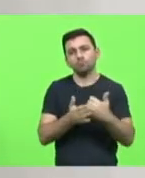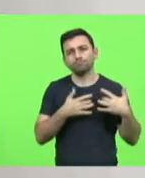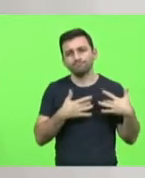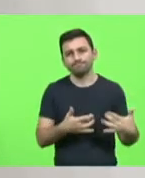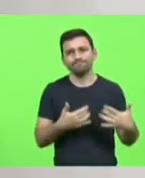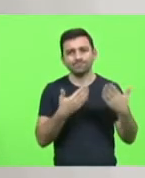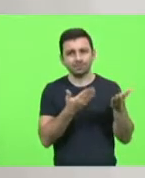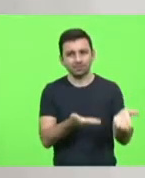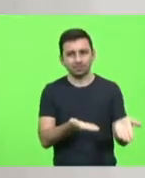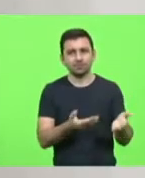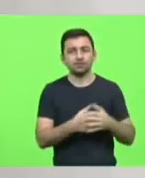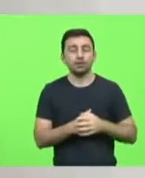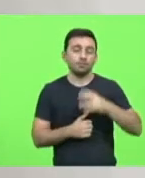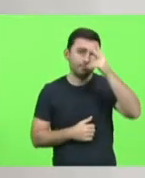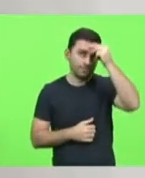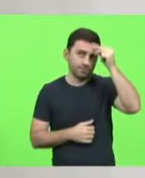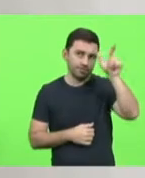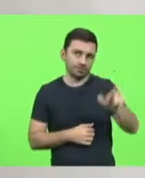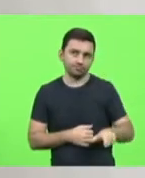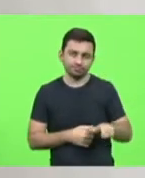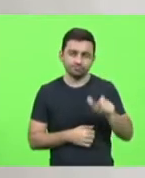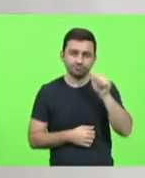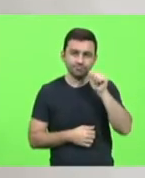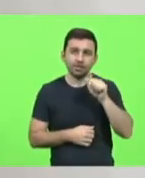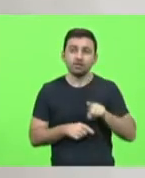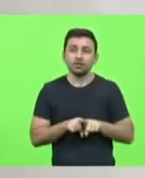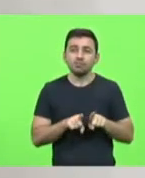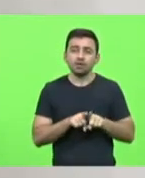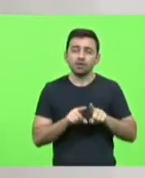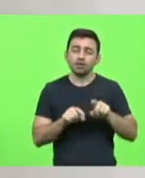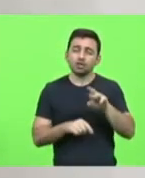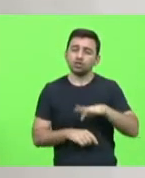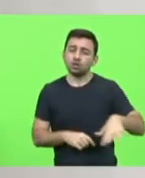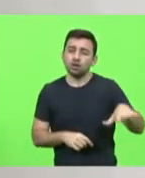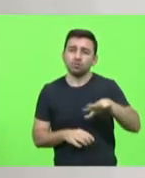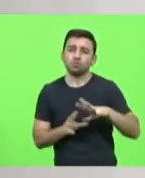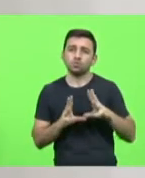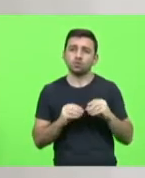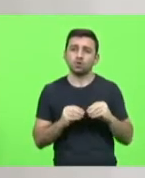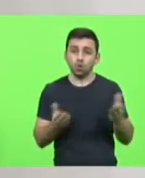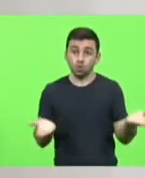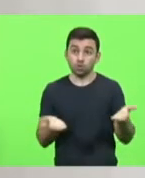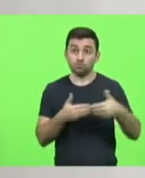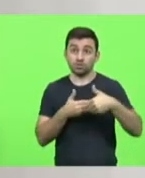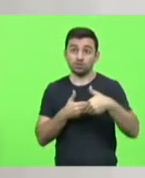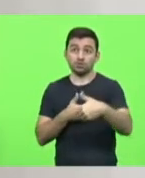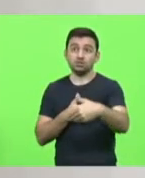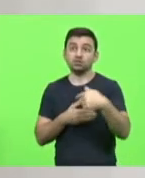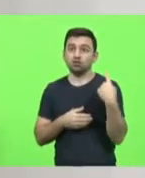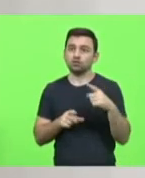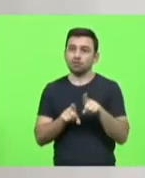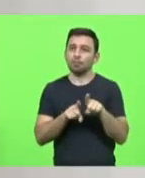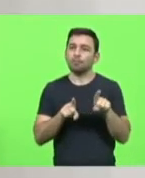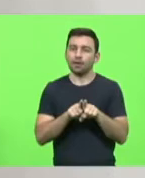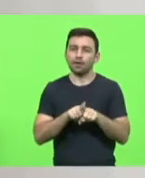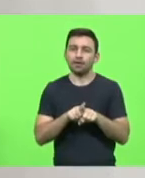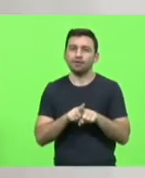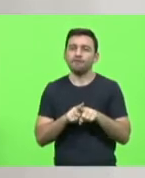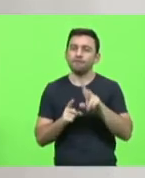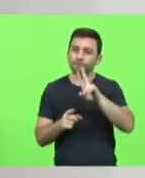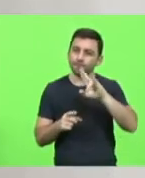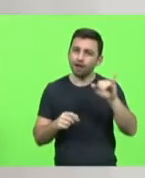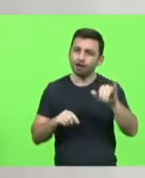à prefeita e a toda a região, dizendo que, a partir de hoje, nós também seremos mais uma das vozes